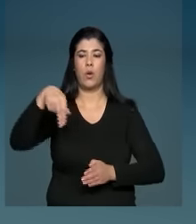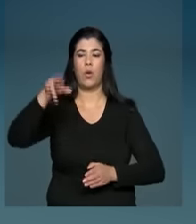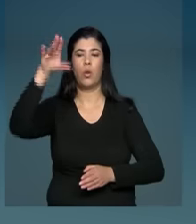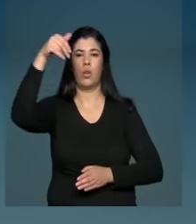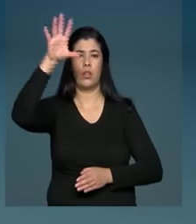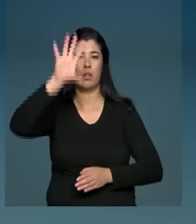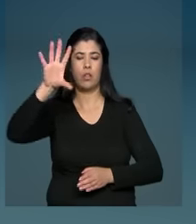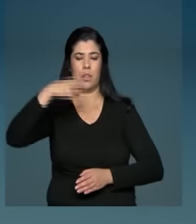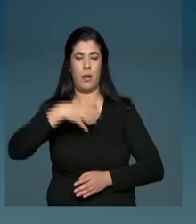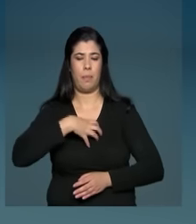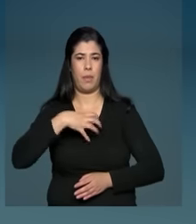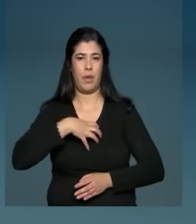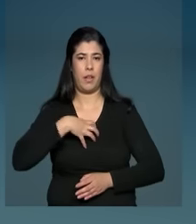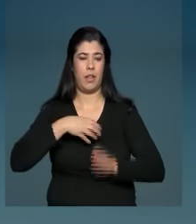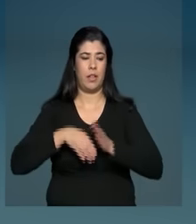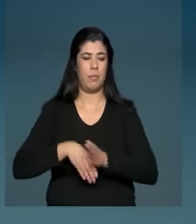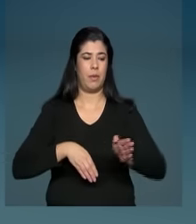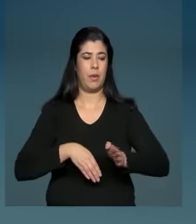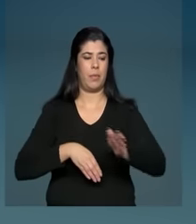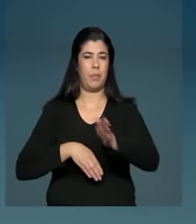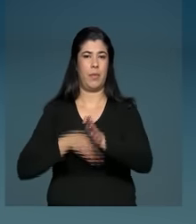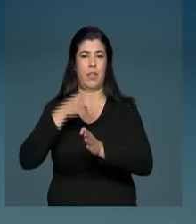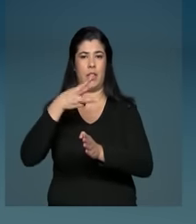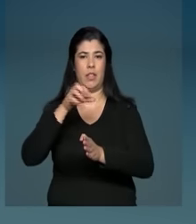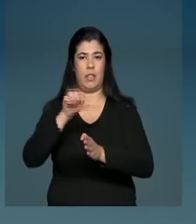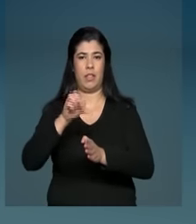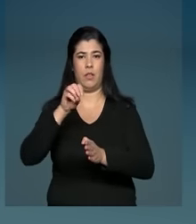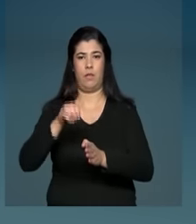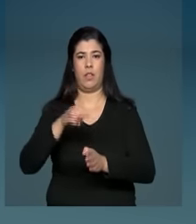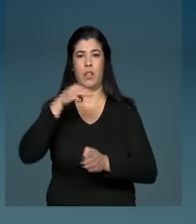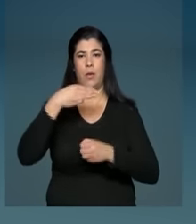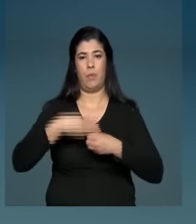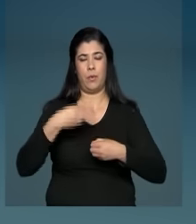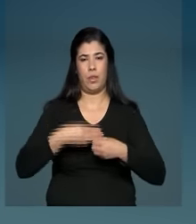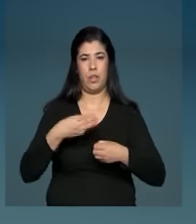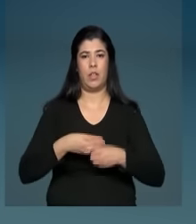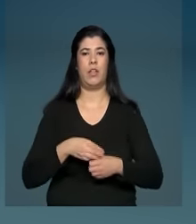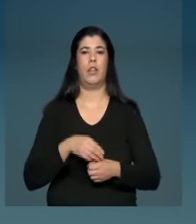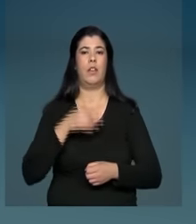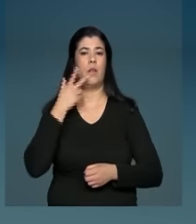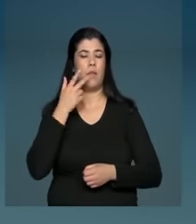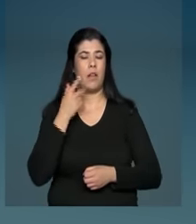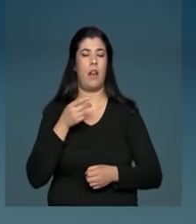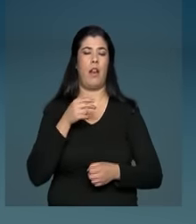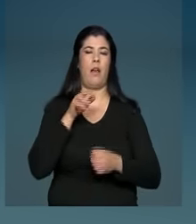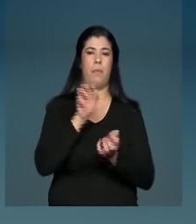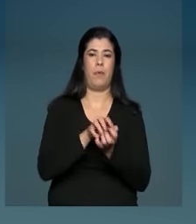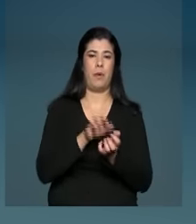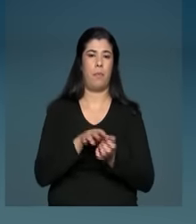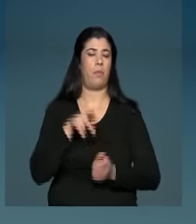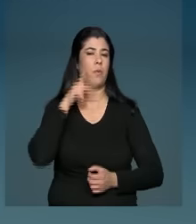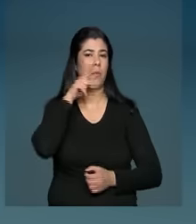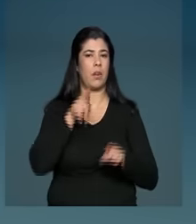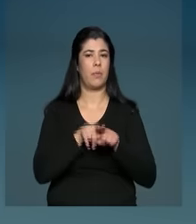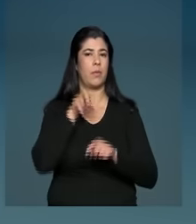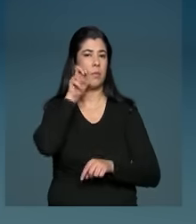levada para 390 municípios do Ceará, Pernambuco, Paraíba e Rio Grande do Norte.